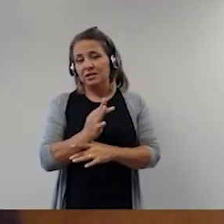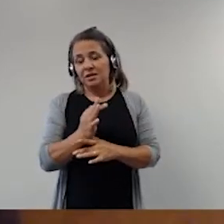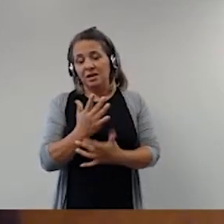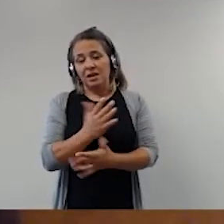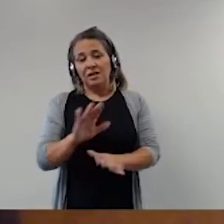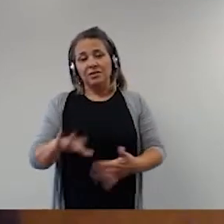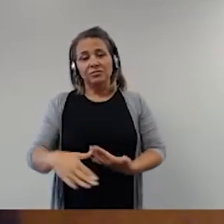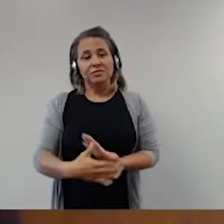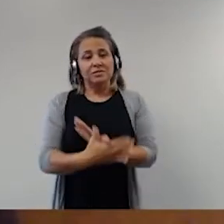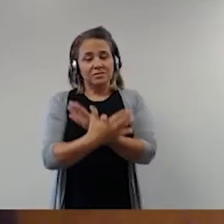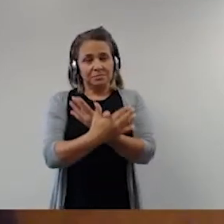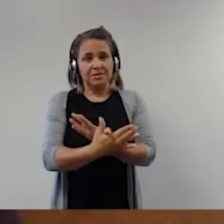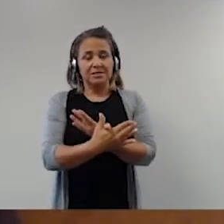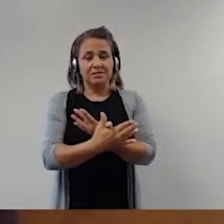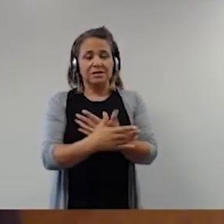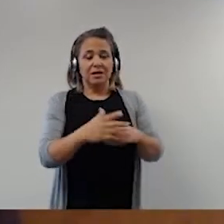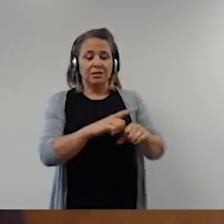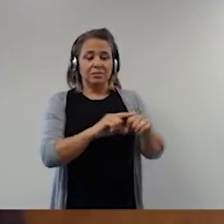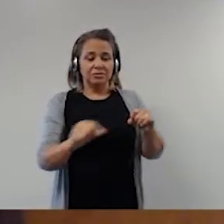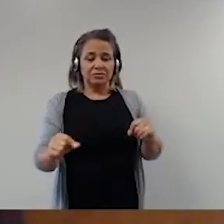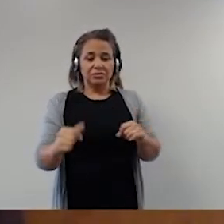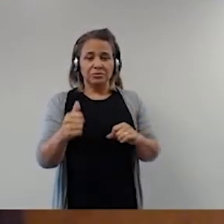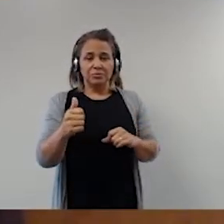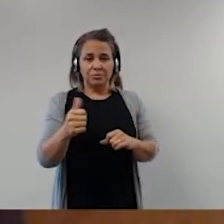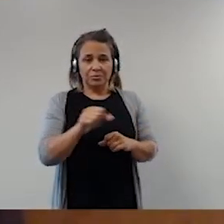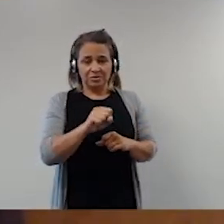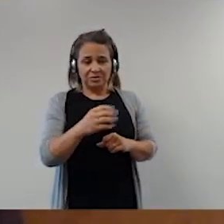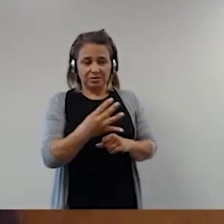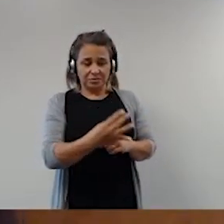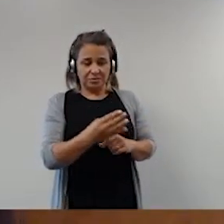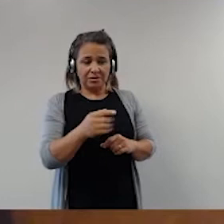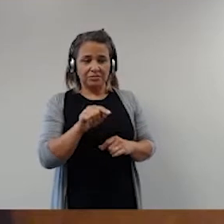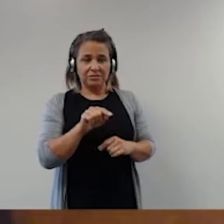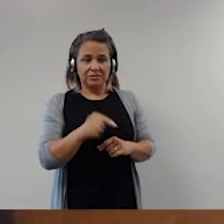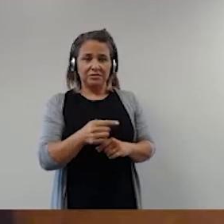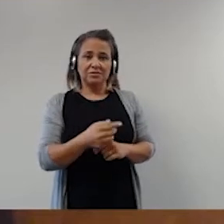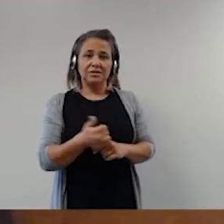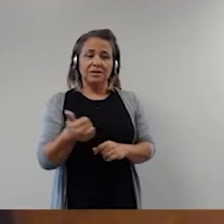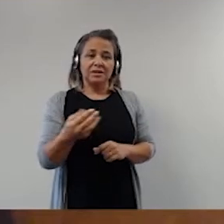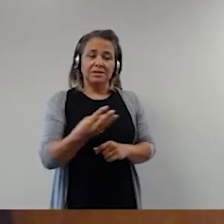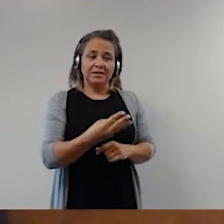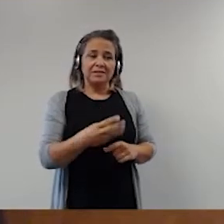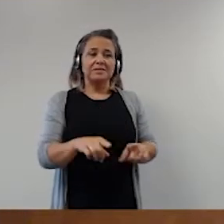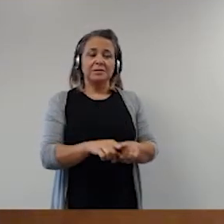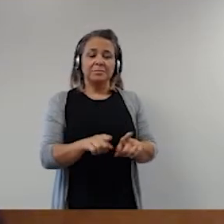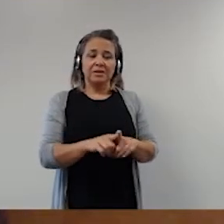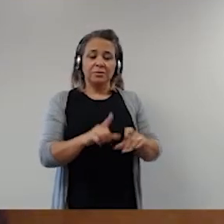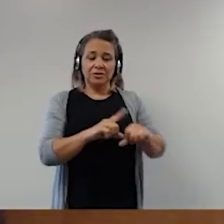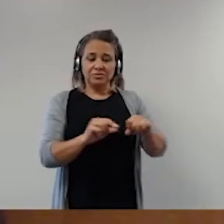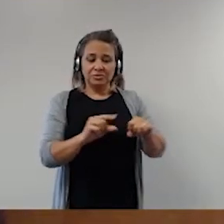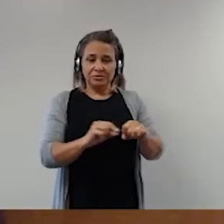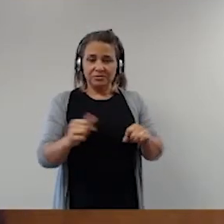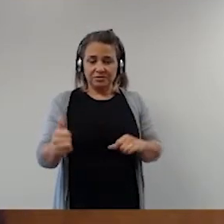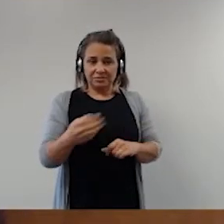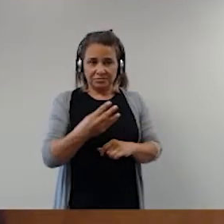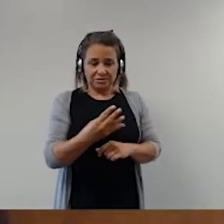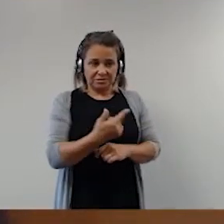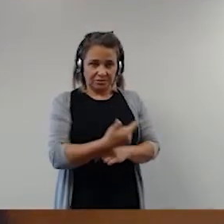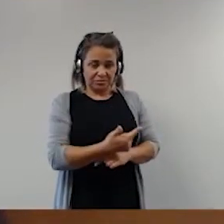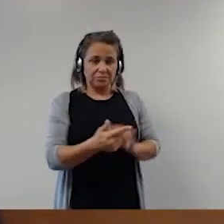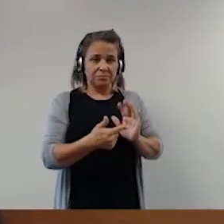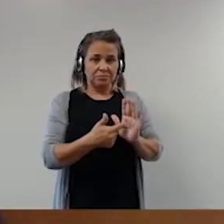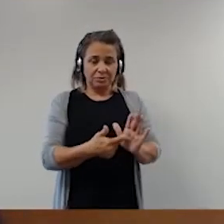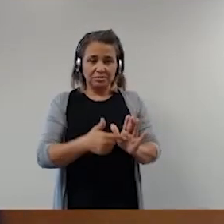dispositivos, o artigo 84, inciso 13, próprio artigo 142, atribui a